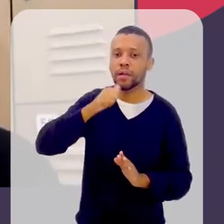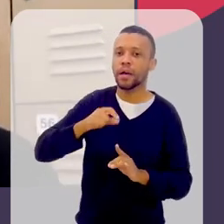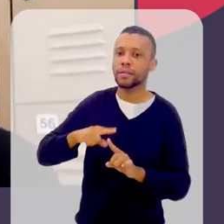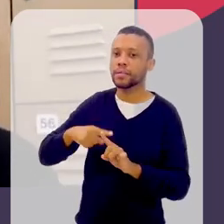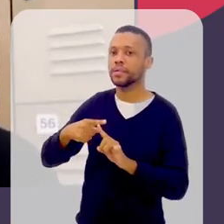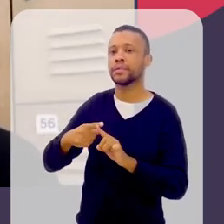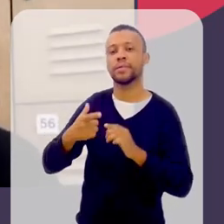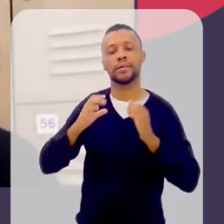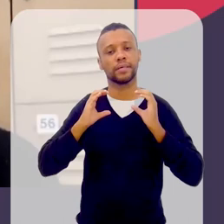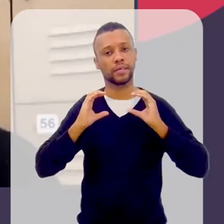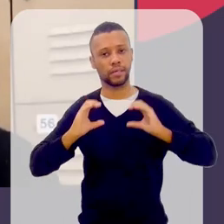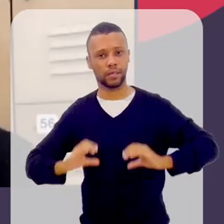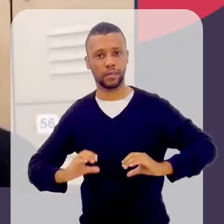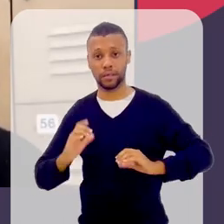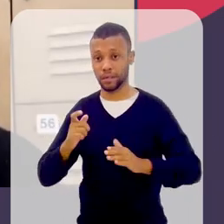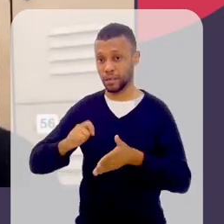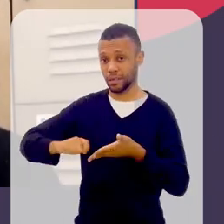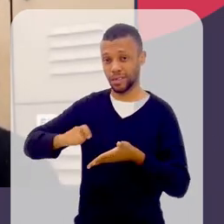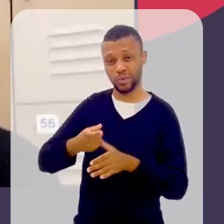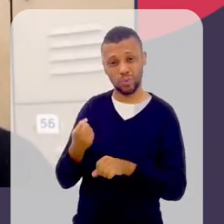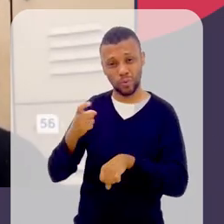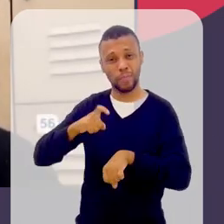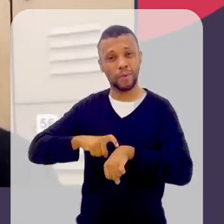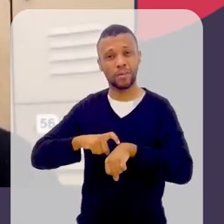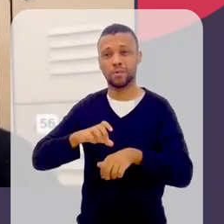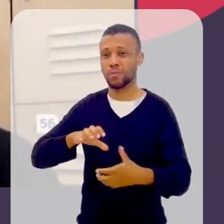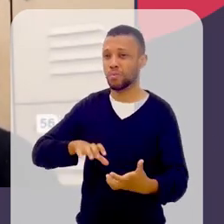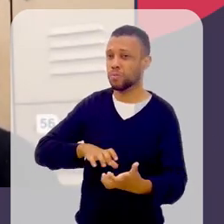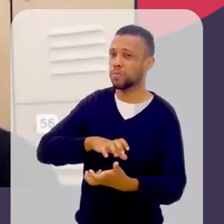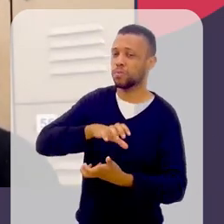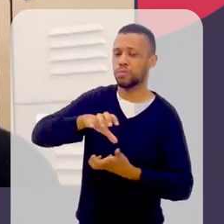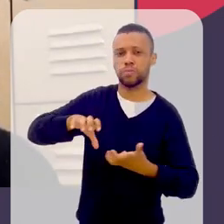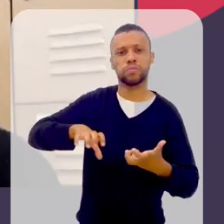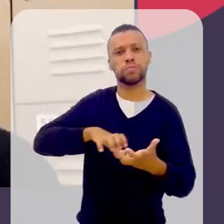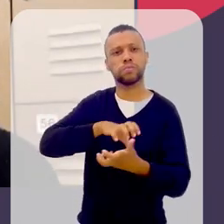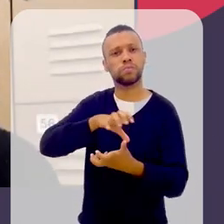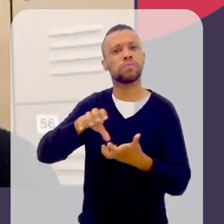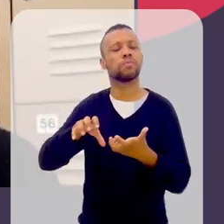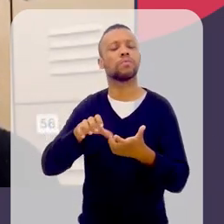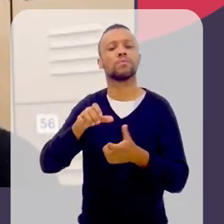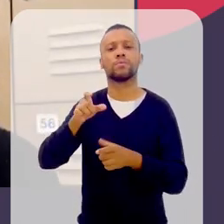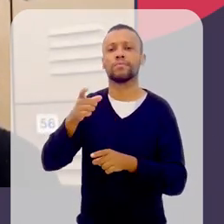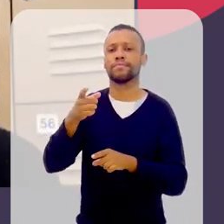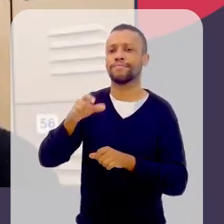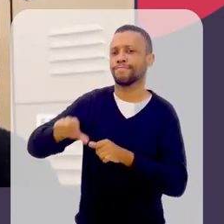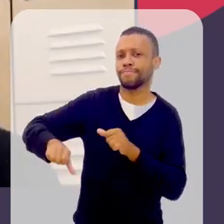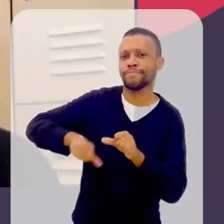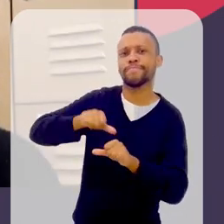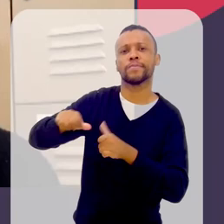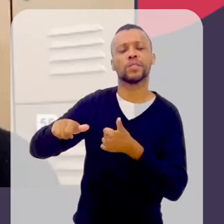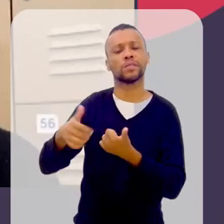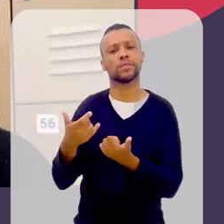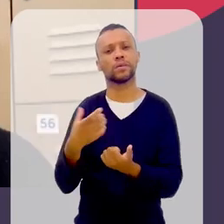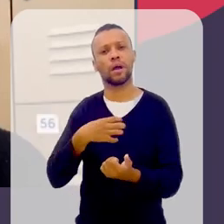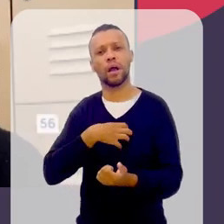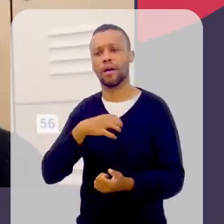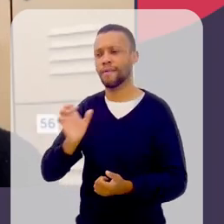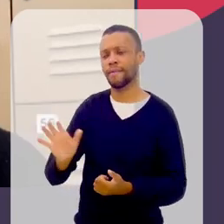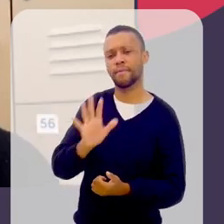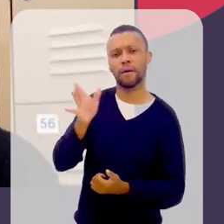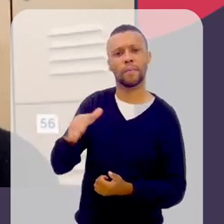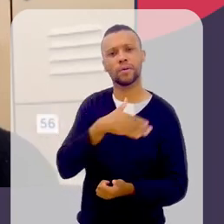escrita no momento de uma revolução, né? No momento de uma transformação da forma de governo, né?